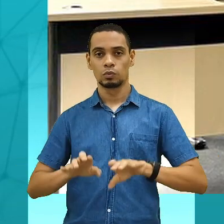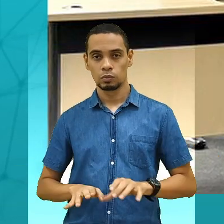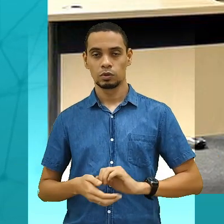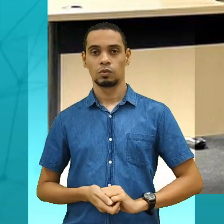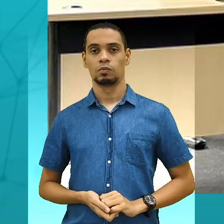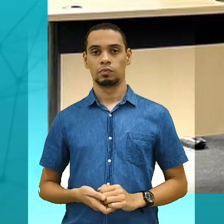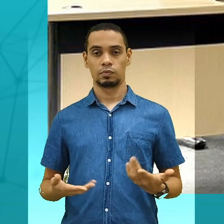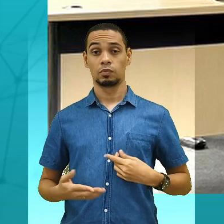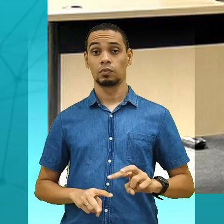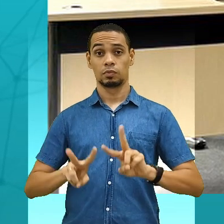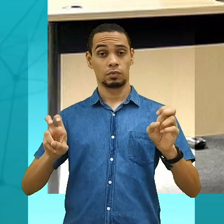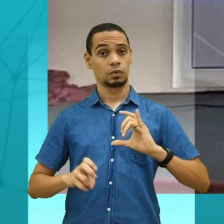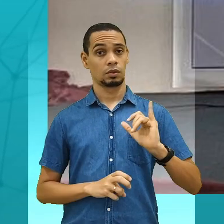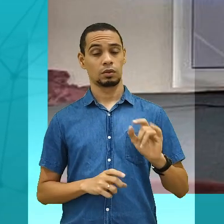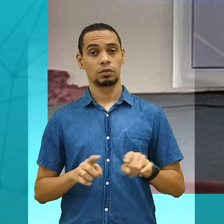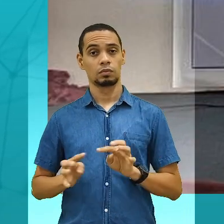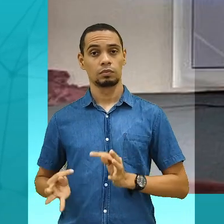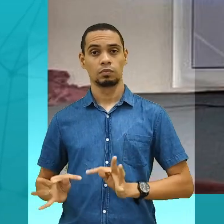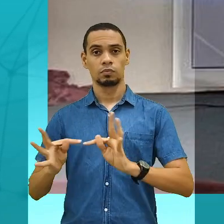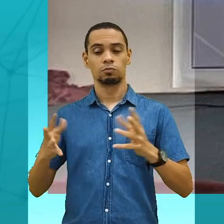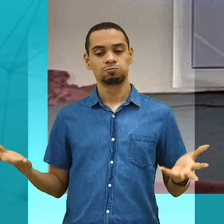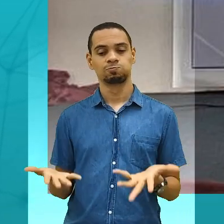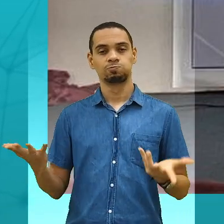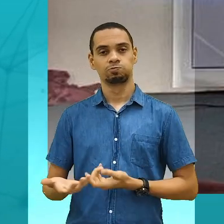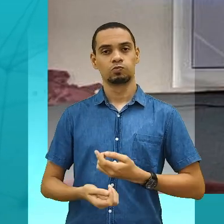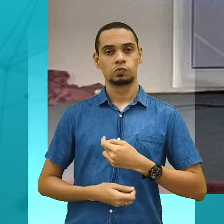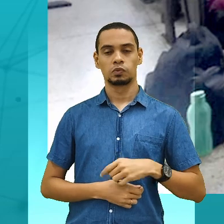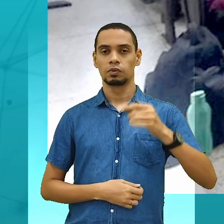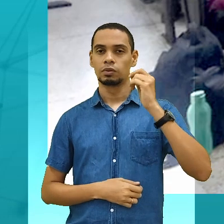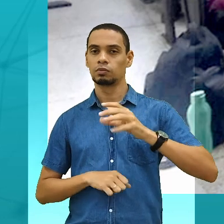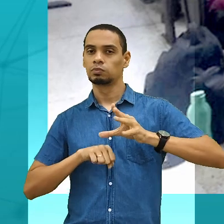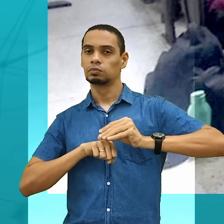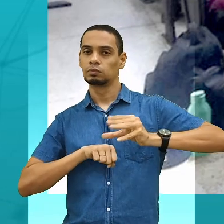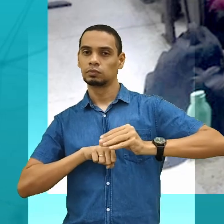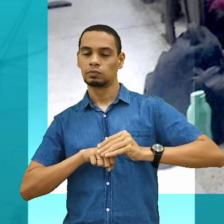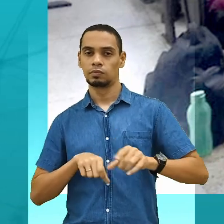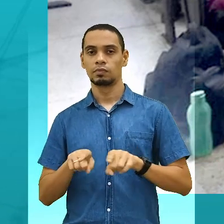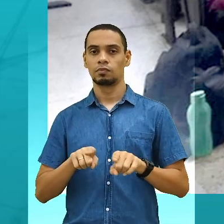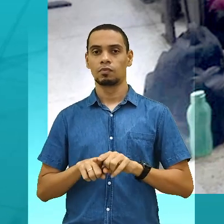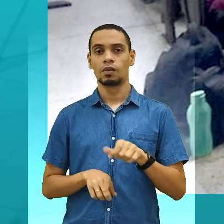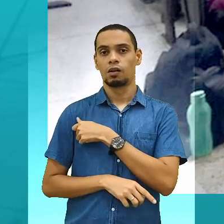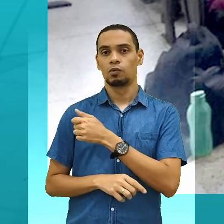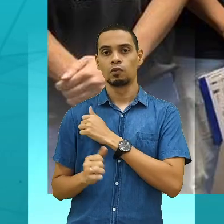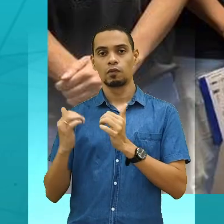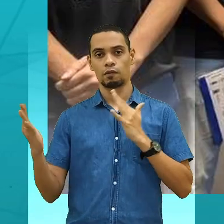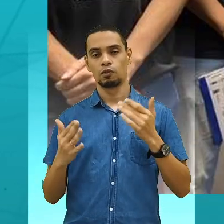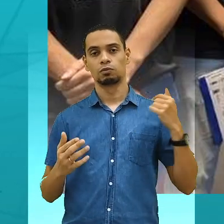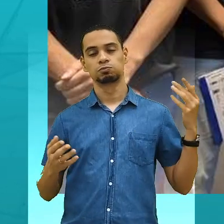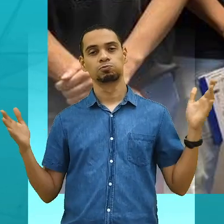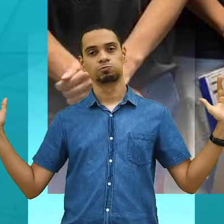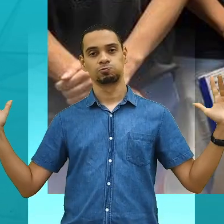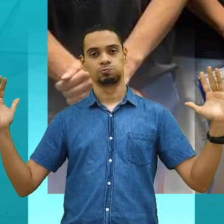com o tema Ciência e Tecnologia na Geração do Conhecimento. O evento incluiu a participação de estudantes de outros campos do